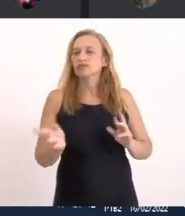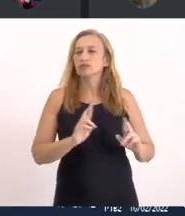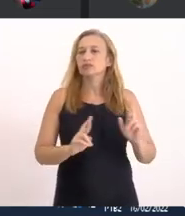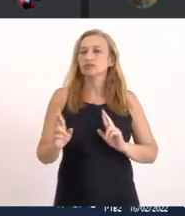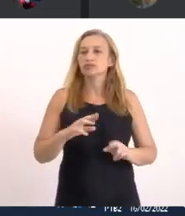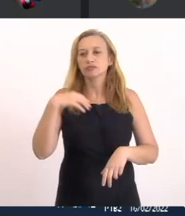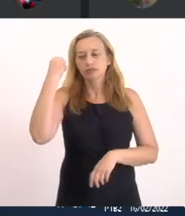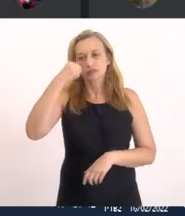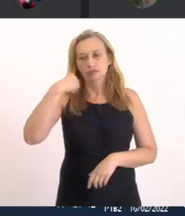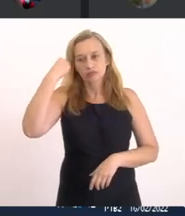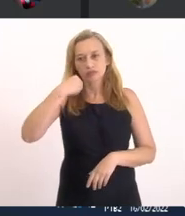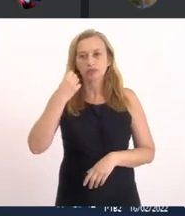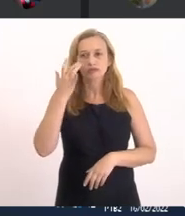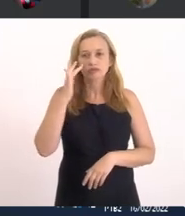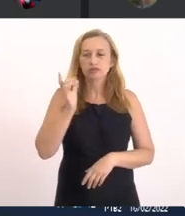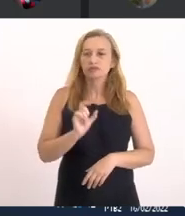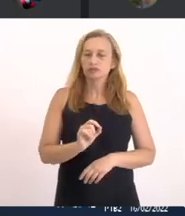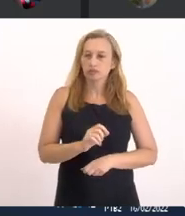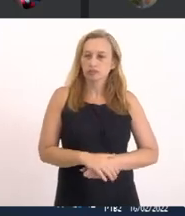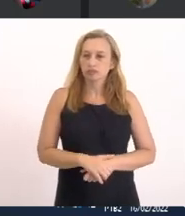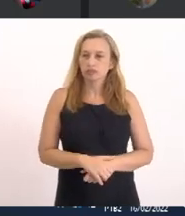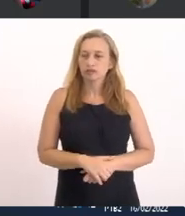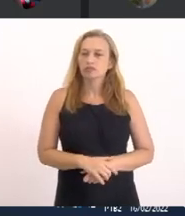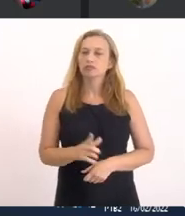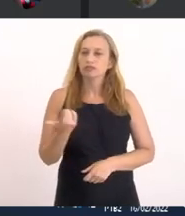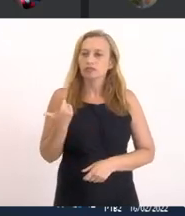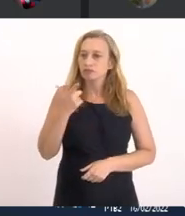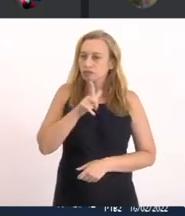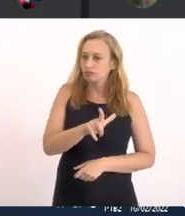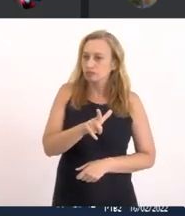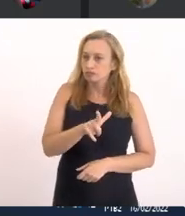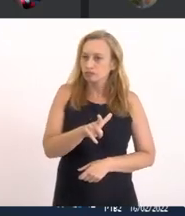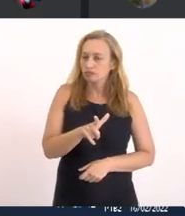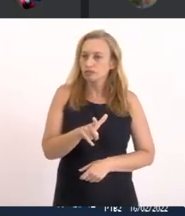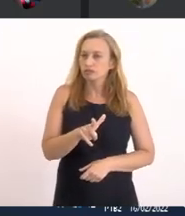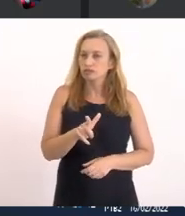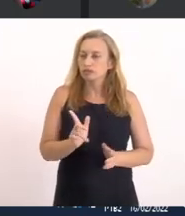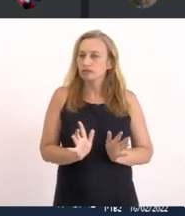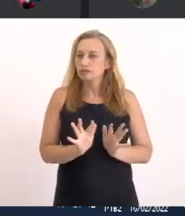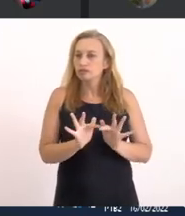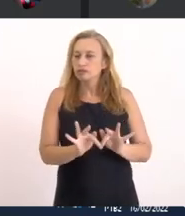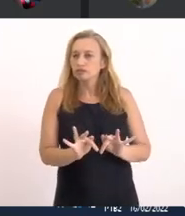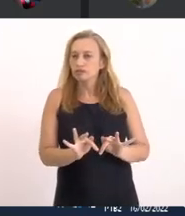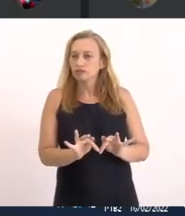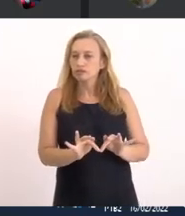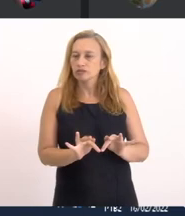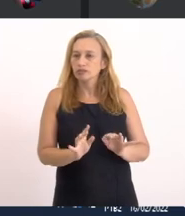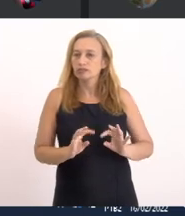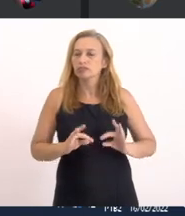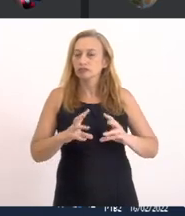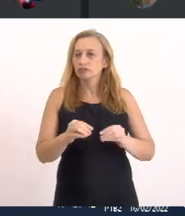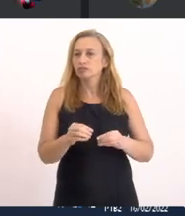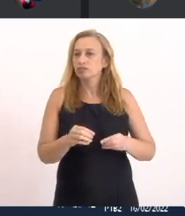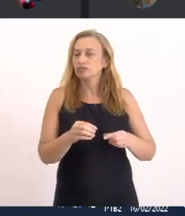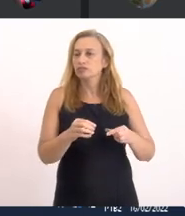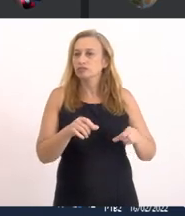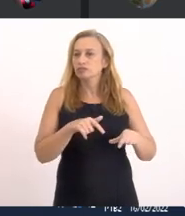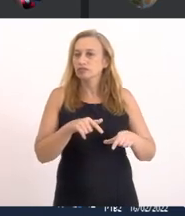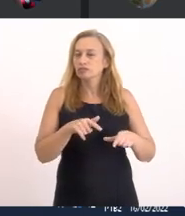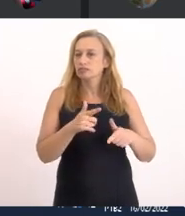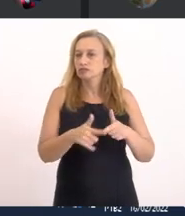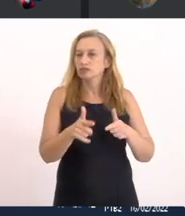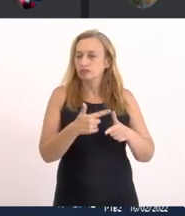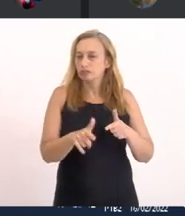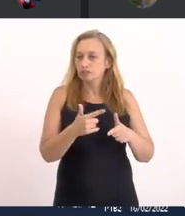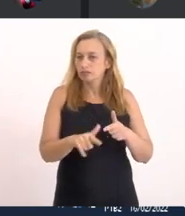Sacuarema Eu acho o seguinte Tão logo Nós consigamos Fechar a revisão De um penal A gente resolve O problema da Ete